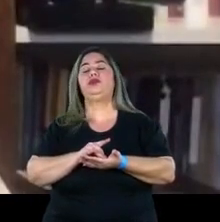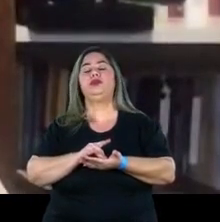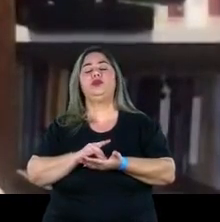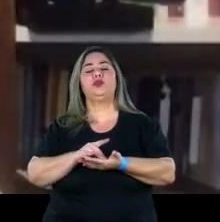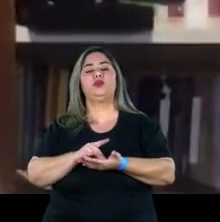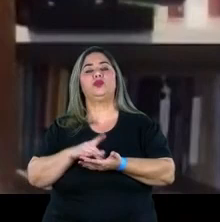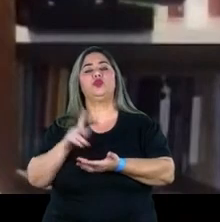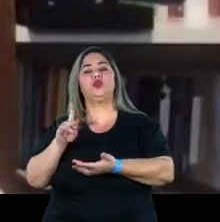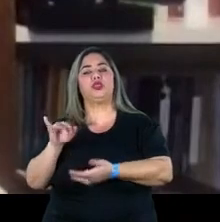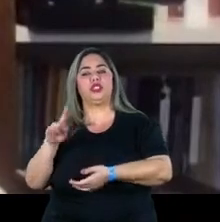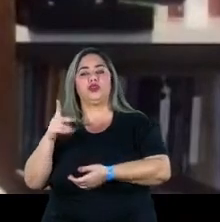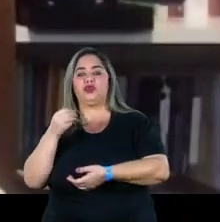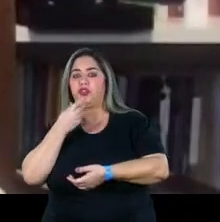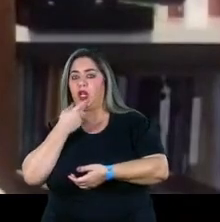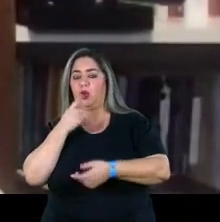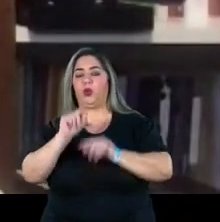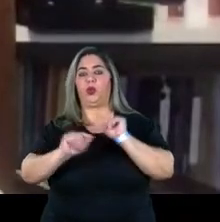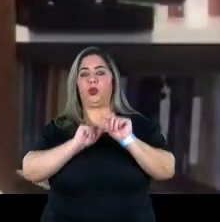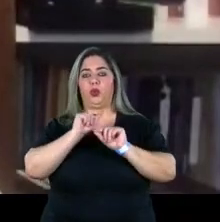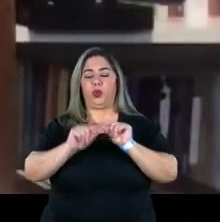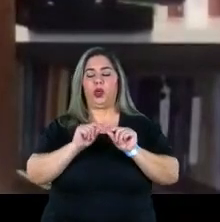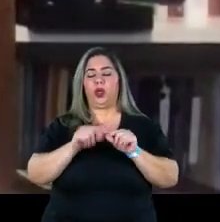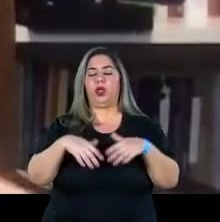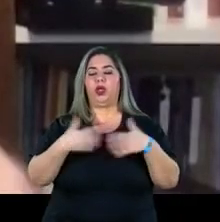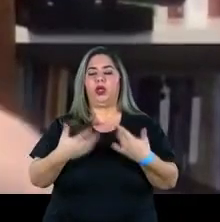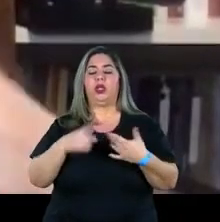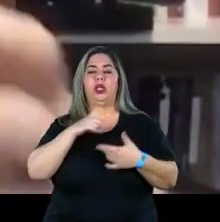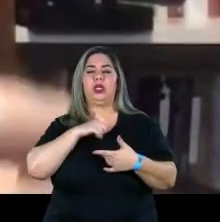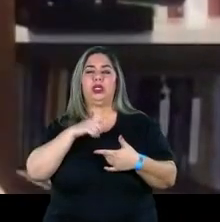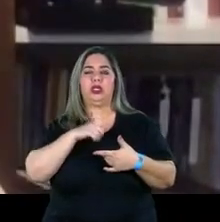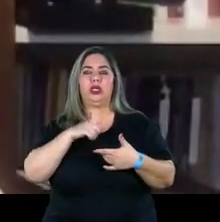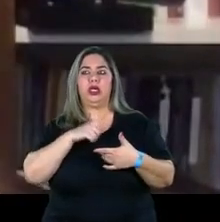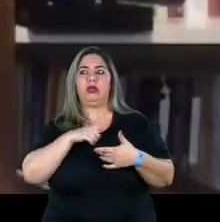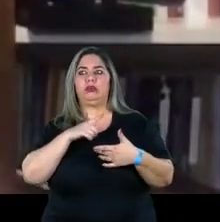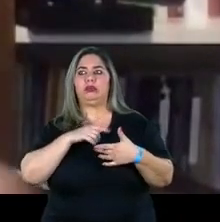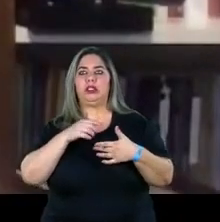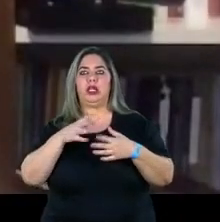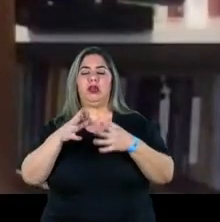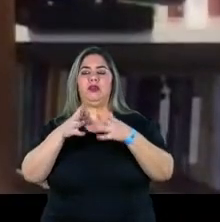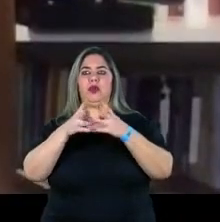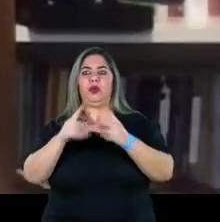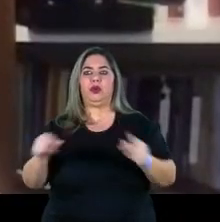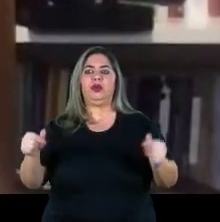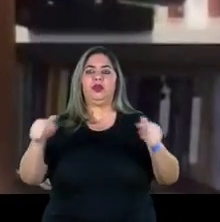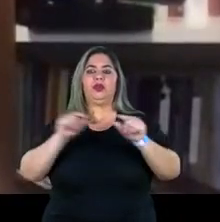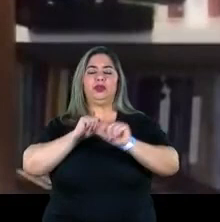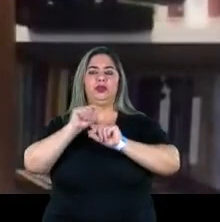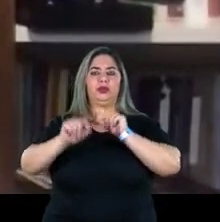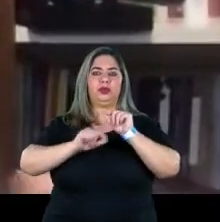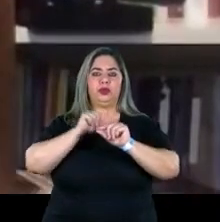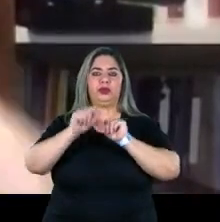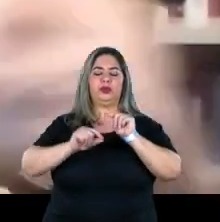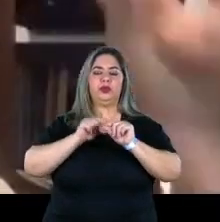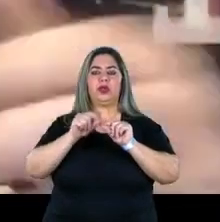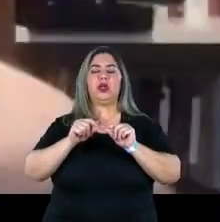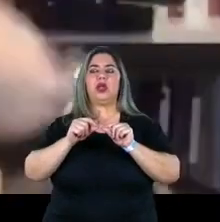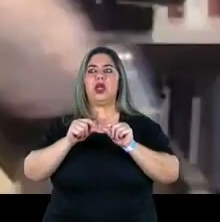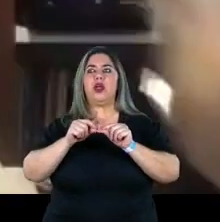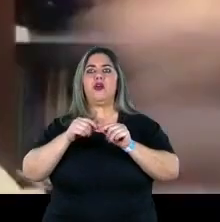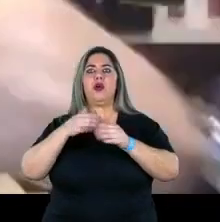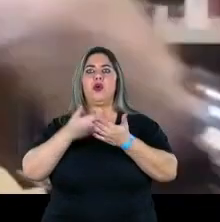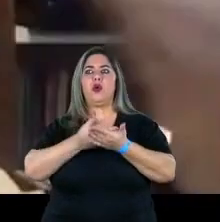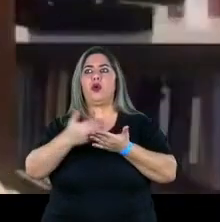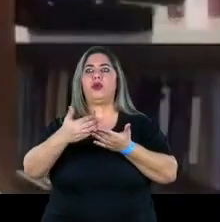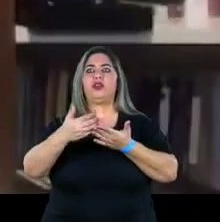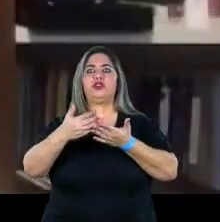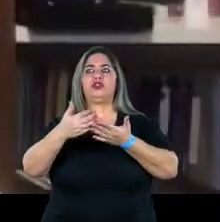Kiko, muito claramente, é como houve esse desmonte, essa coisa terrível que veio deteriorando-se